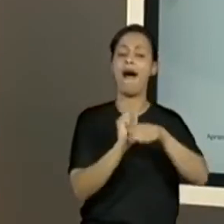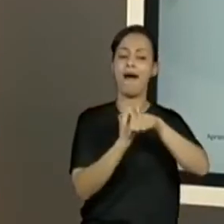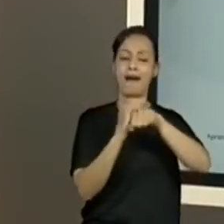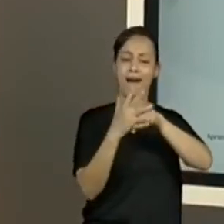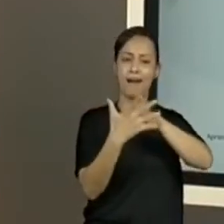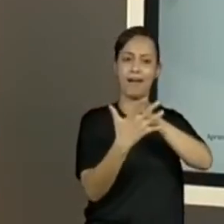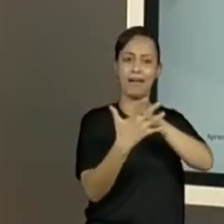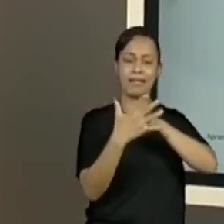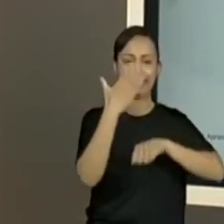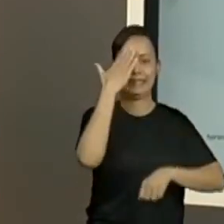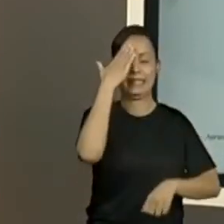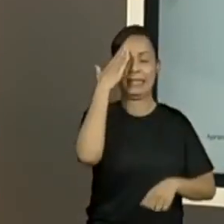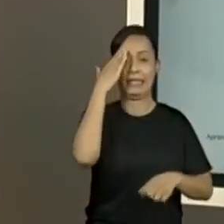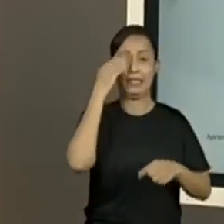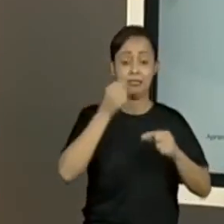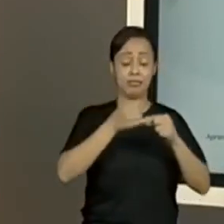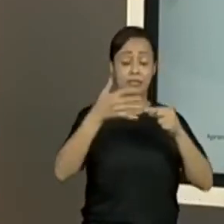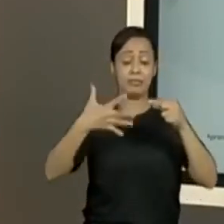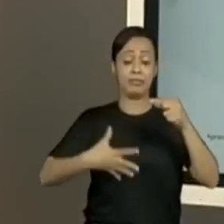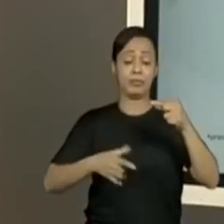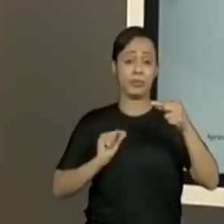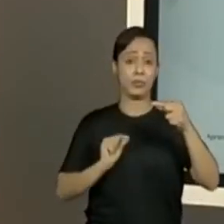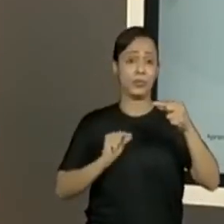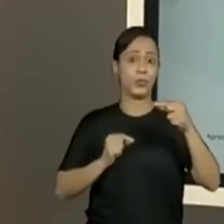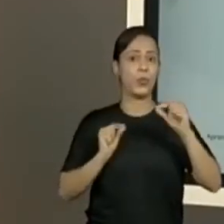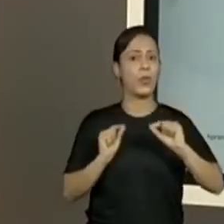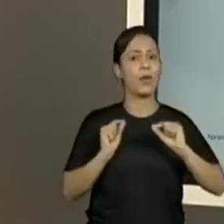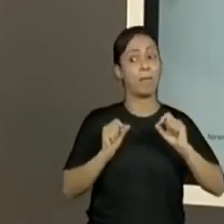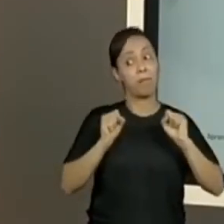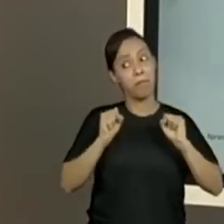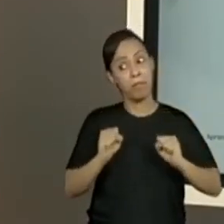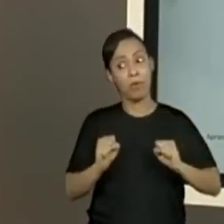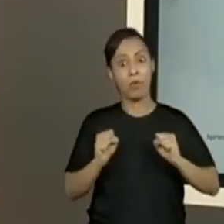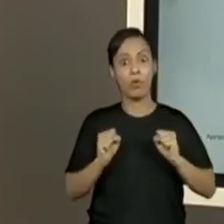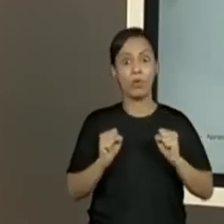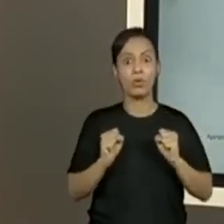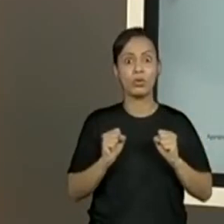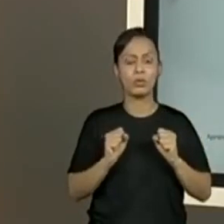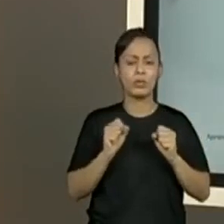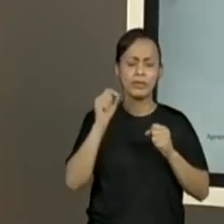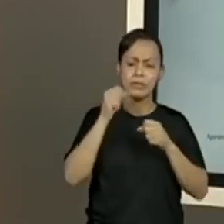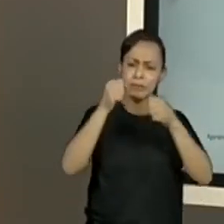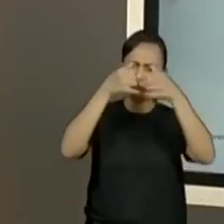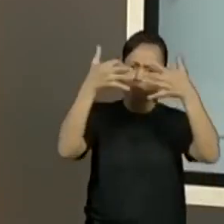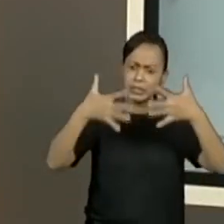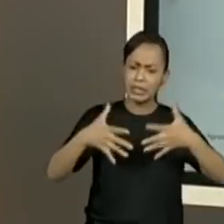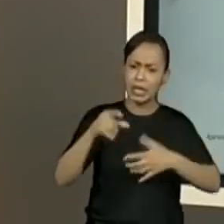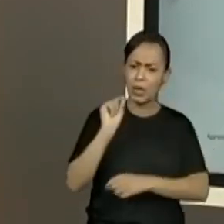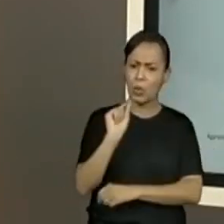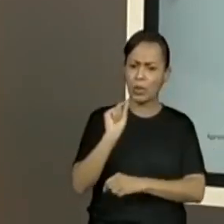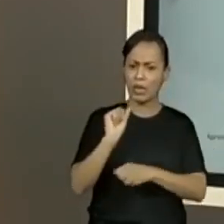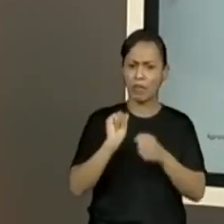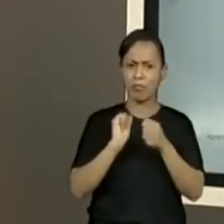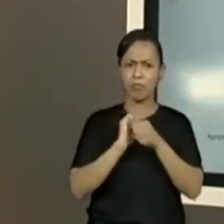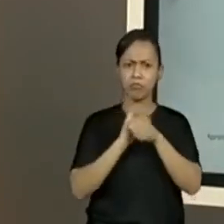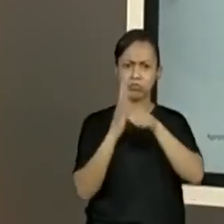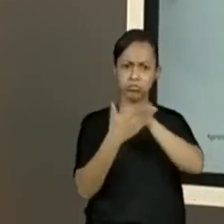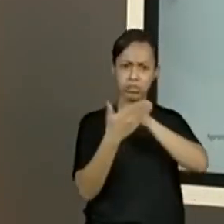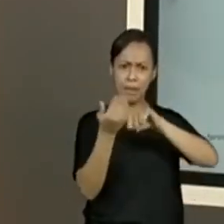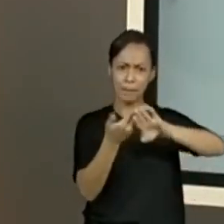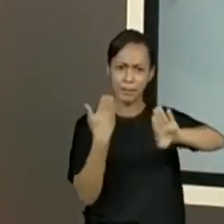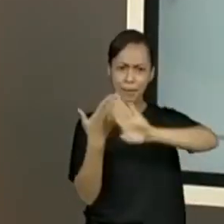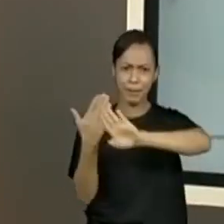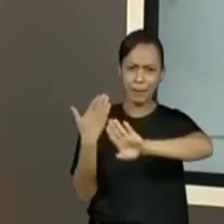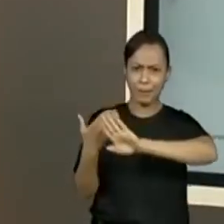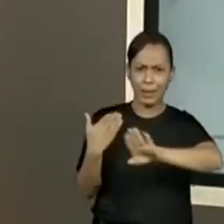mais do que pode vir no texto. Ele deve tratar alguma coisa? Eu tenho que fazer essas perguntas, né? Será que vai falar da pandemia? Vai falar de que